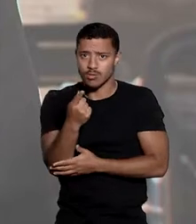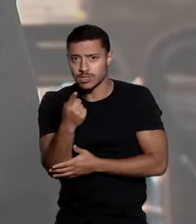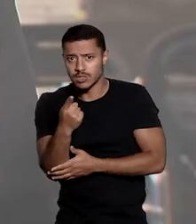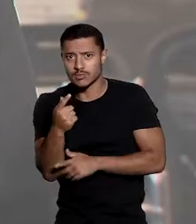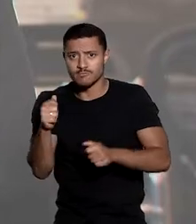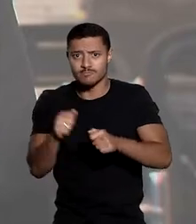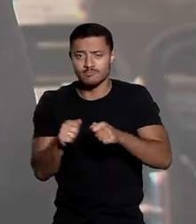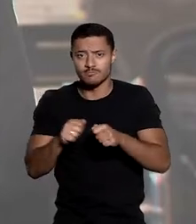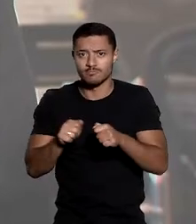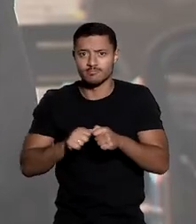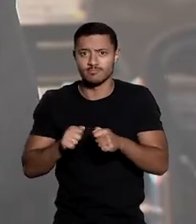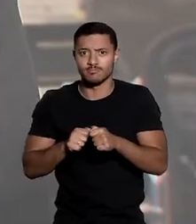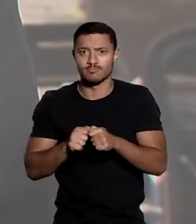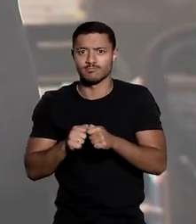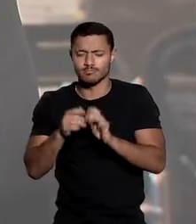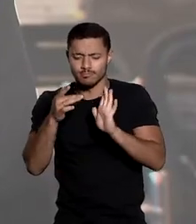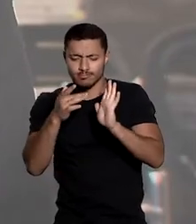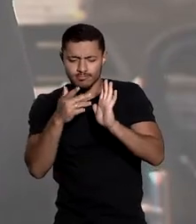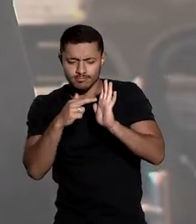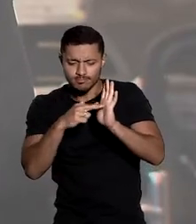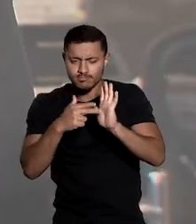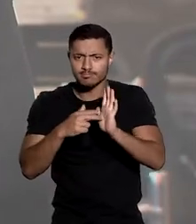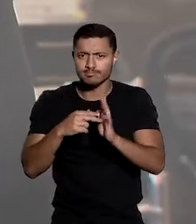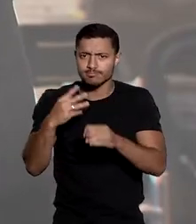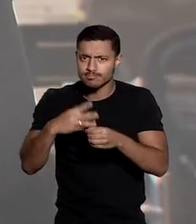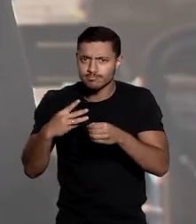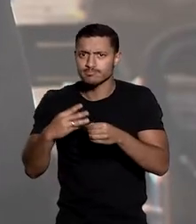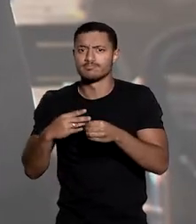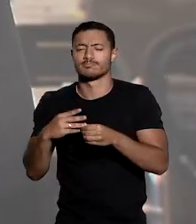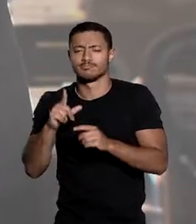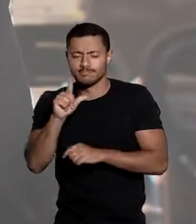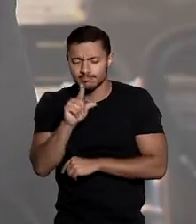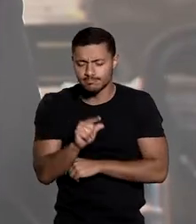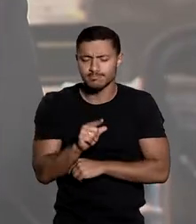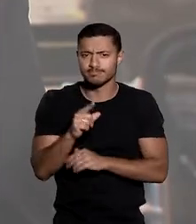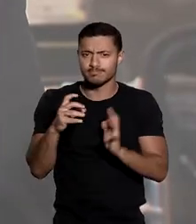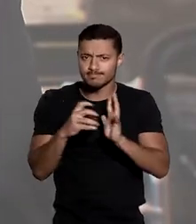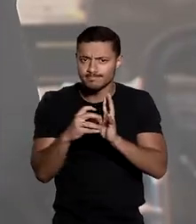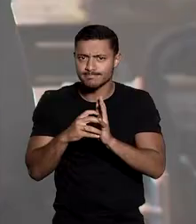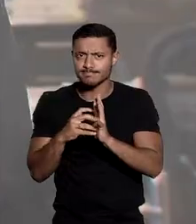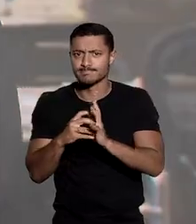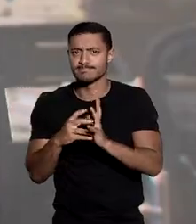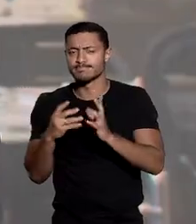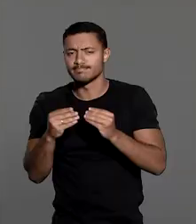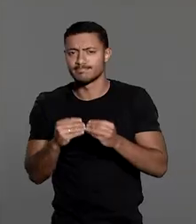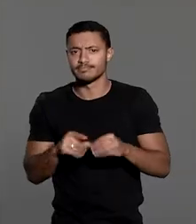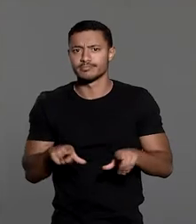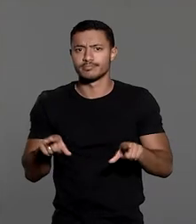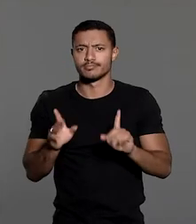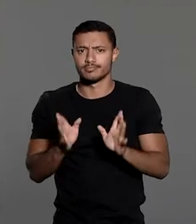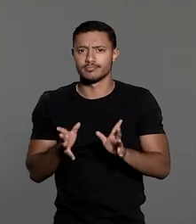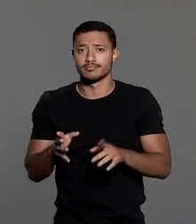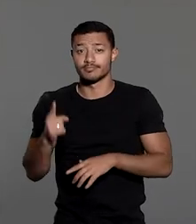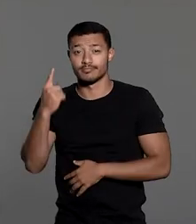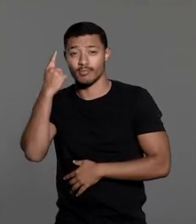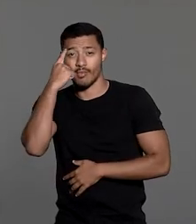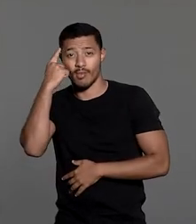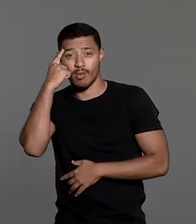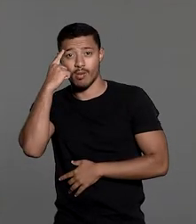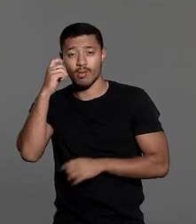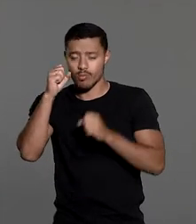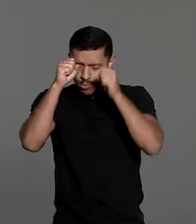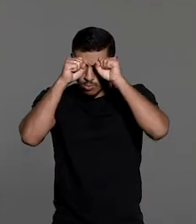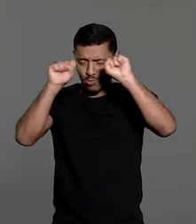para a realização, no contexto de um município pequeno e com serviços públicos precários. A decisão do Tribunal